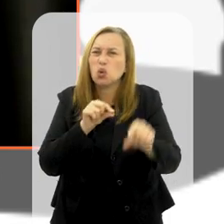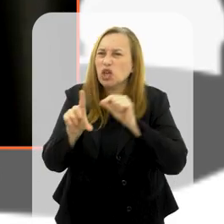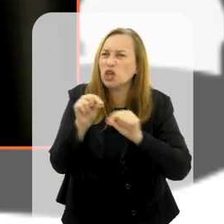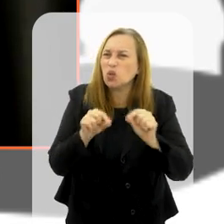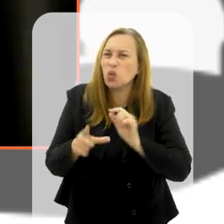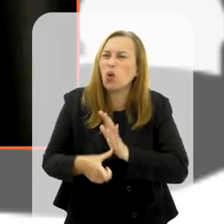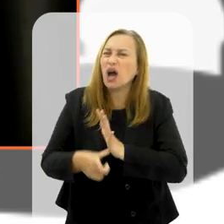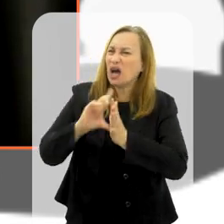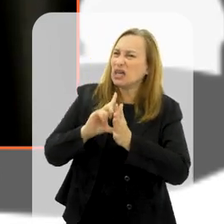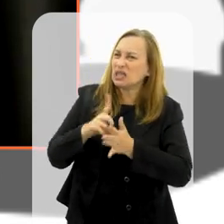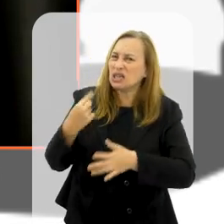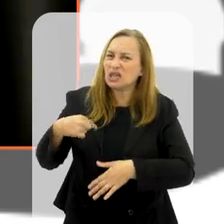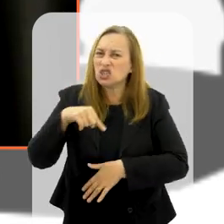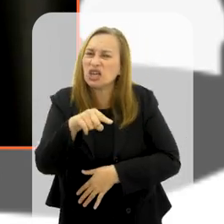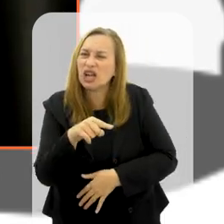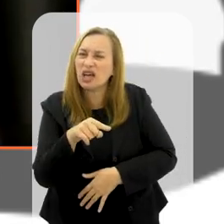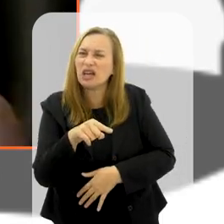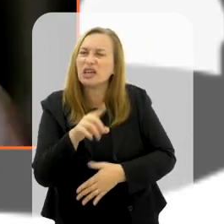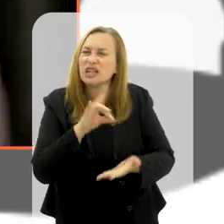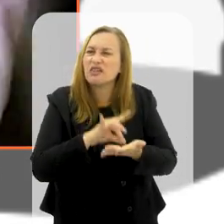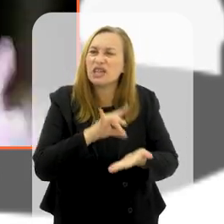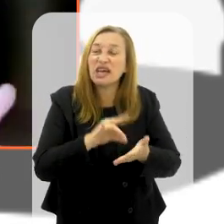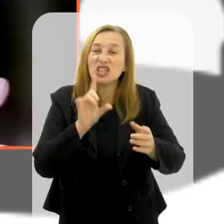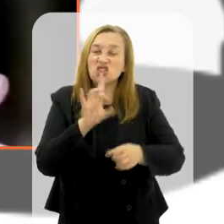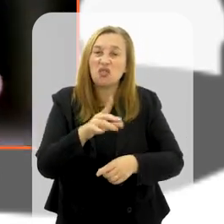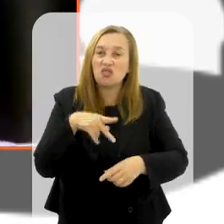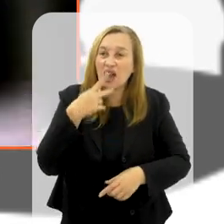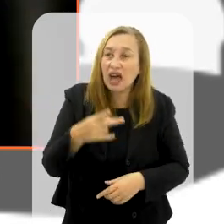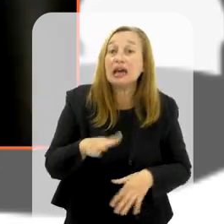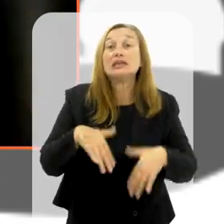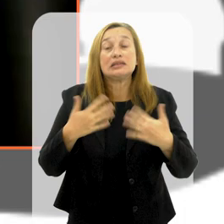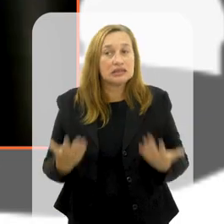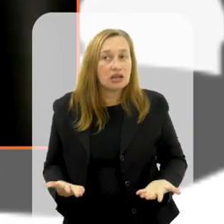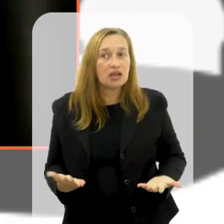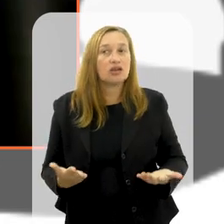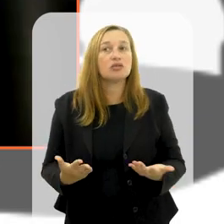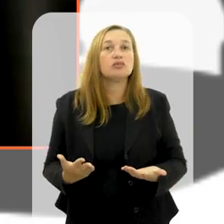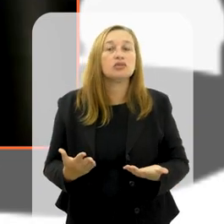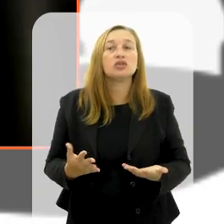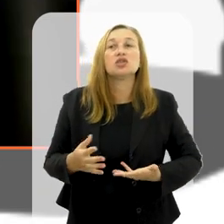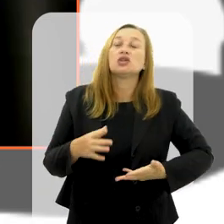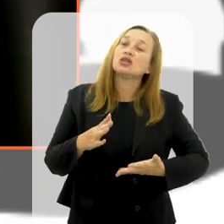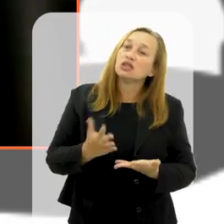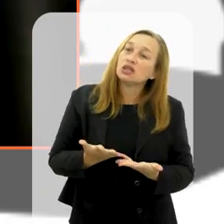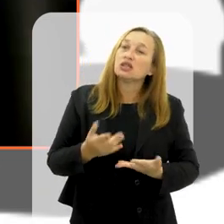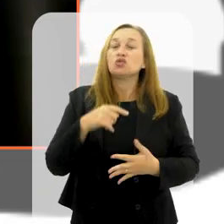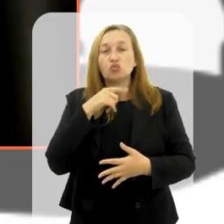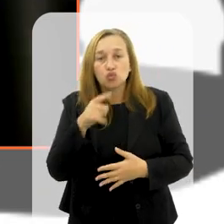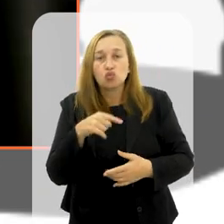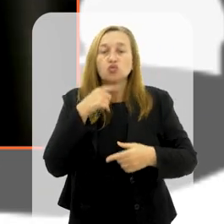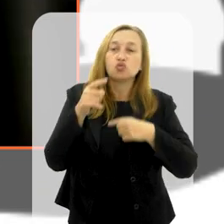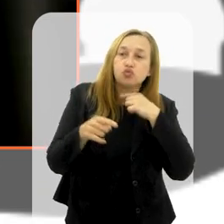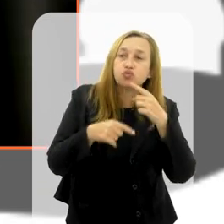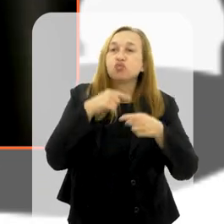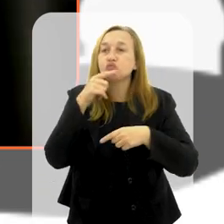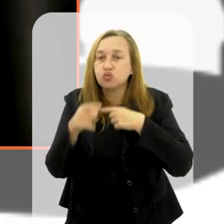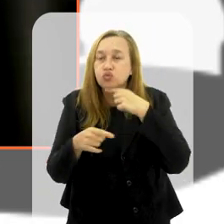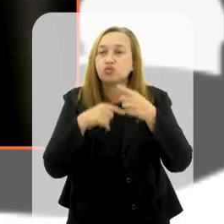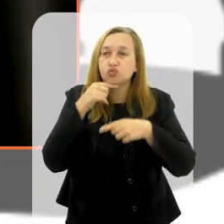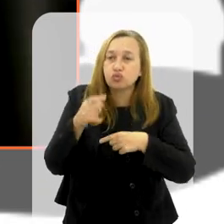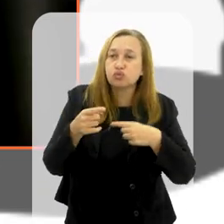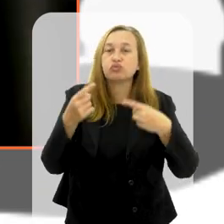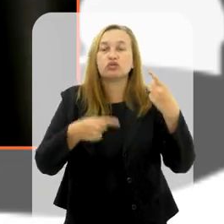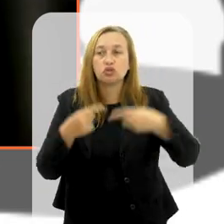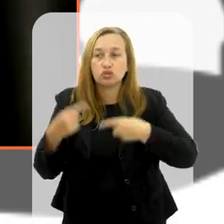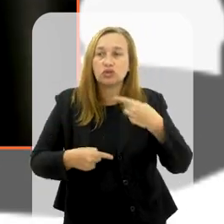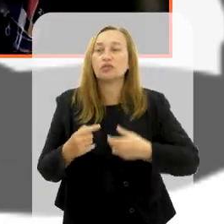tudo decidido antes, e quando chegar lá, na verdade, é só aparecer? Então, isso vem saindo, vem surgindo muito